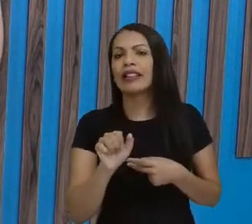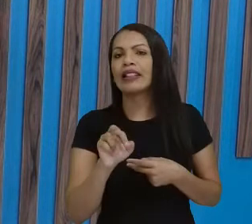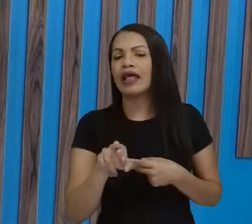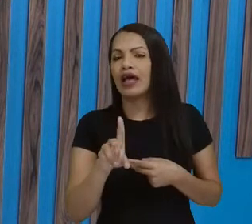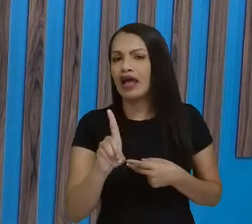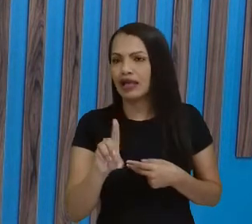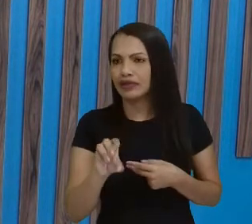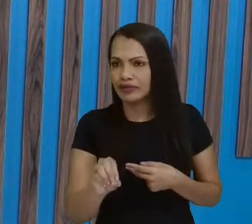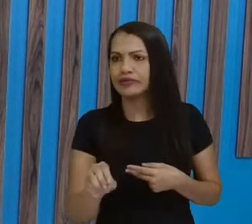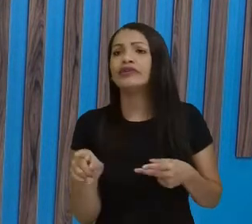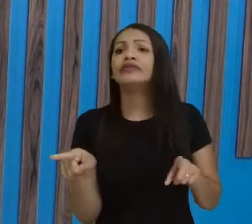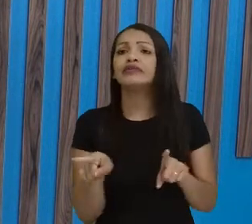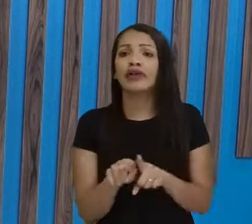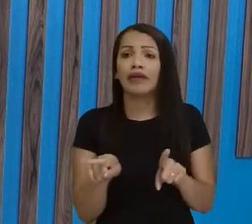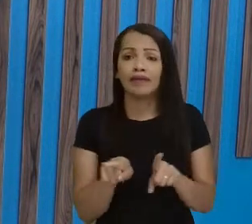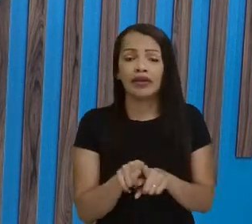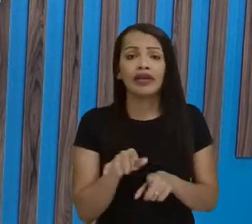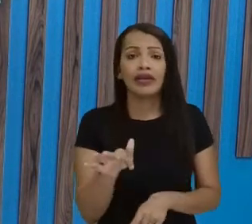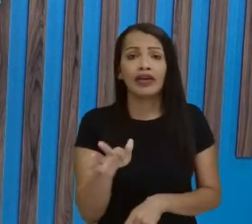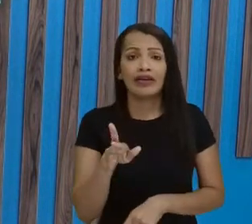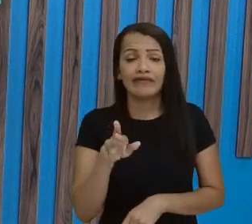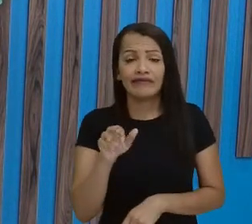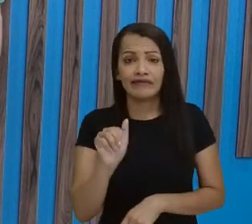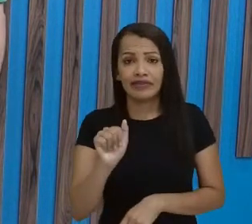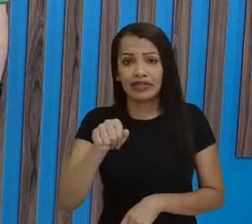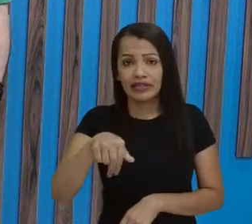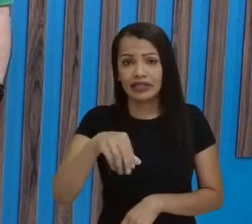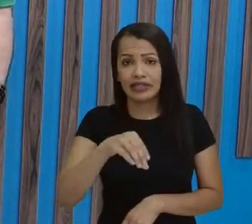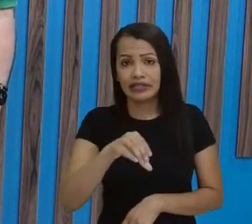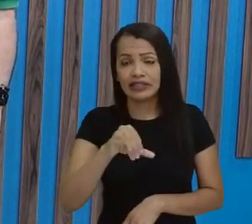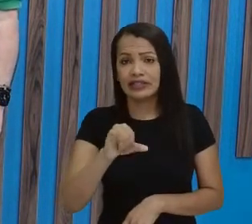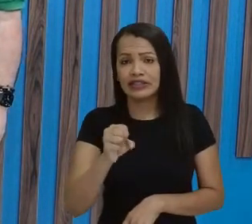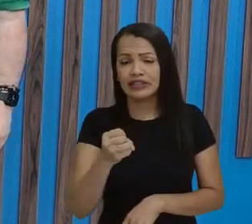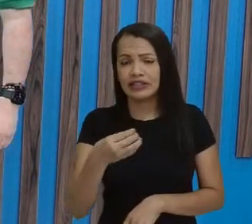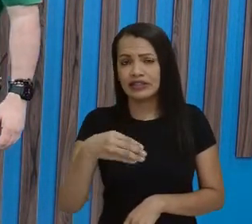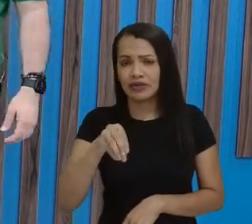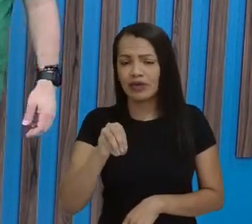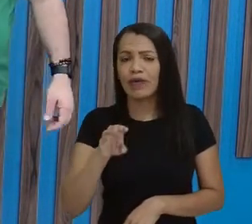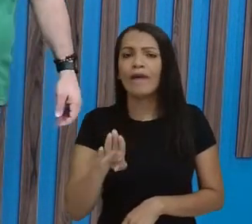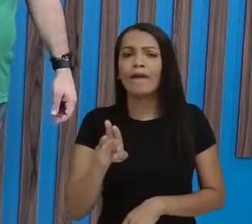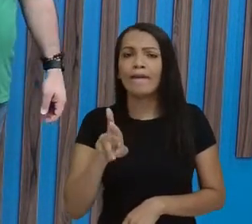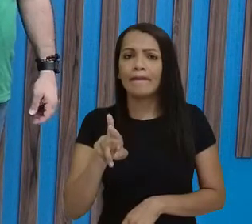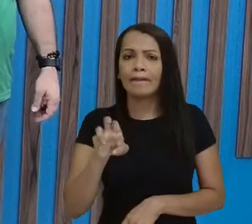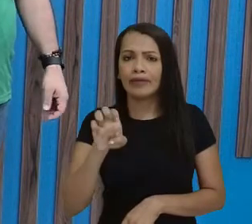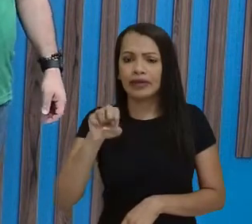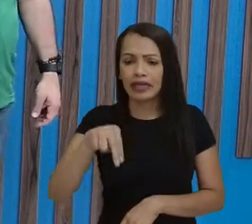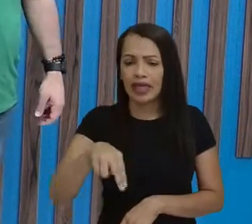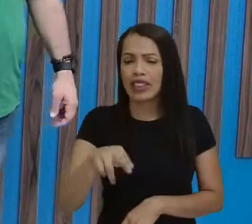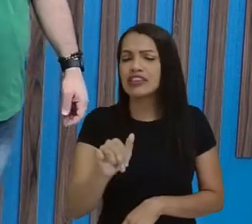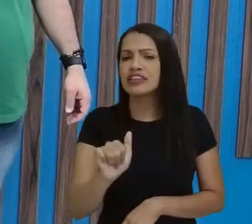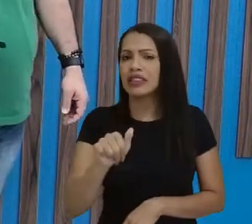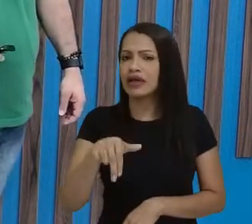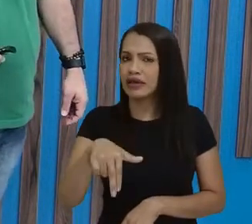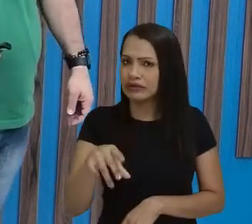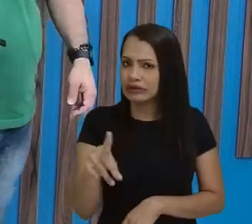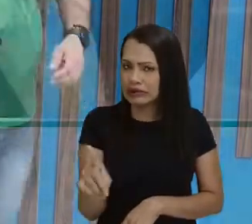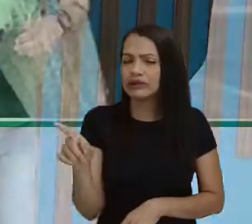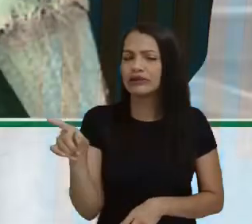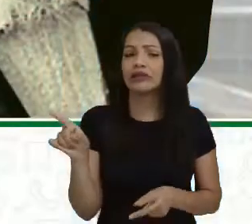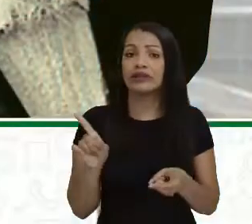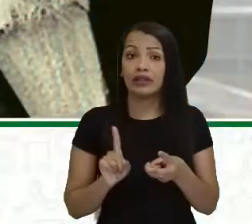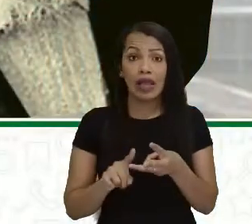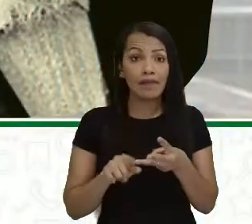o educador Paulo Freire, ok? Então, aqui, a gente tem uma imagem do Paulo Freire,